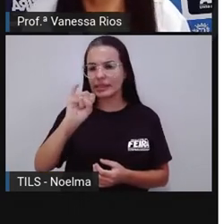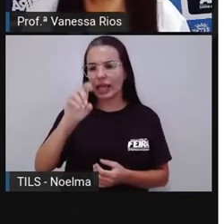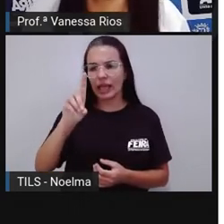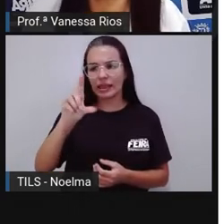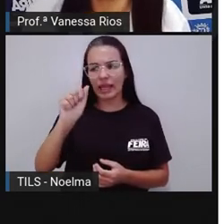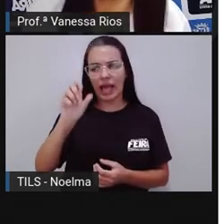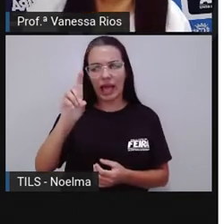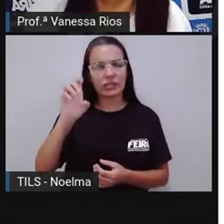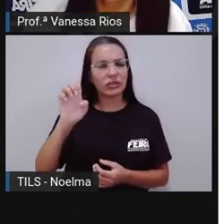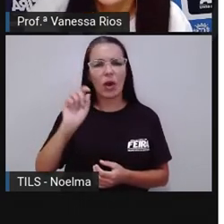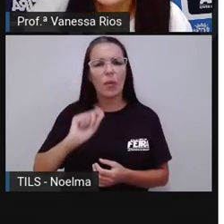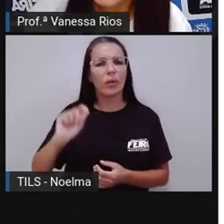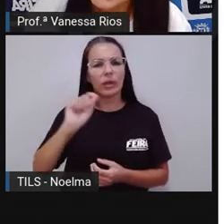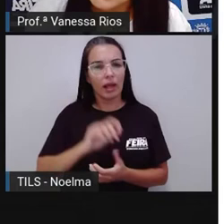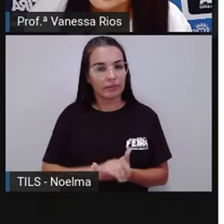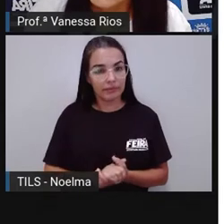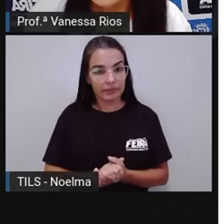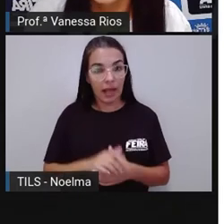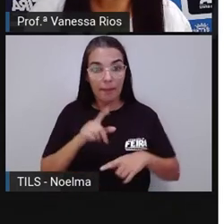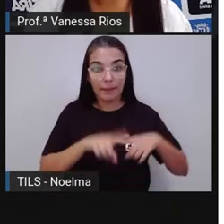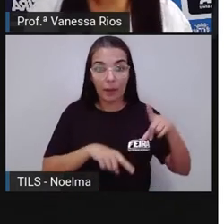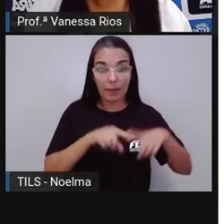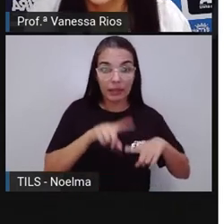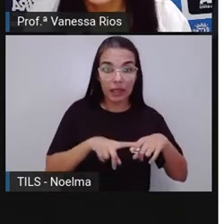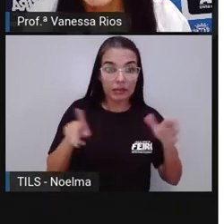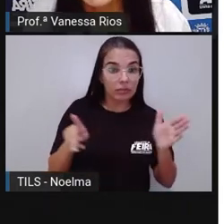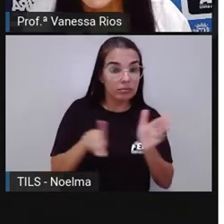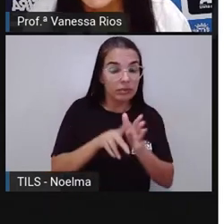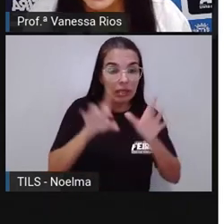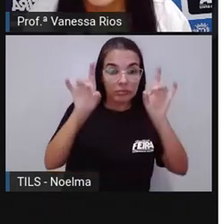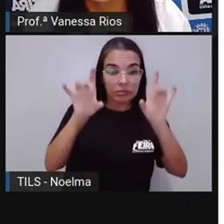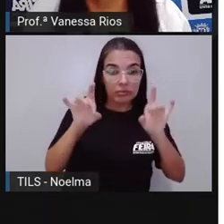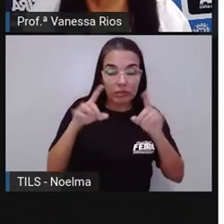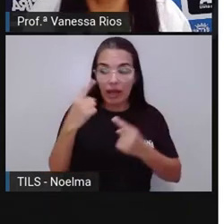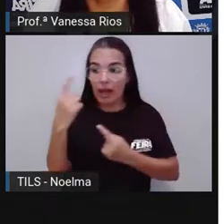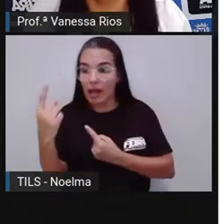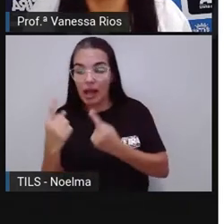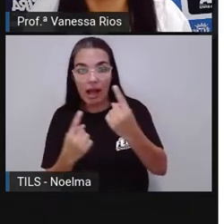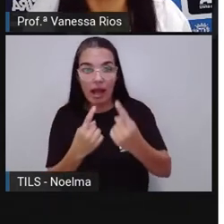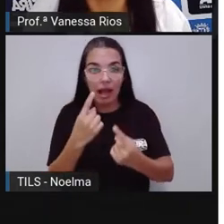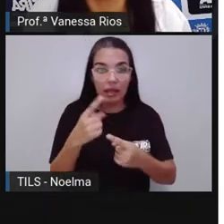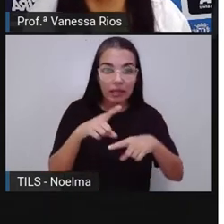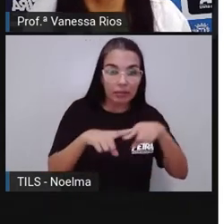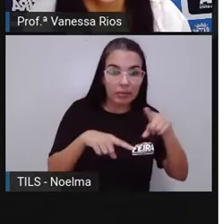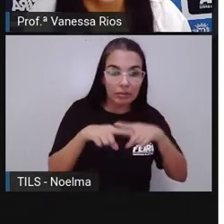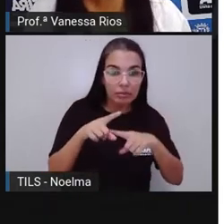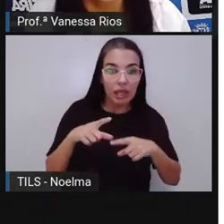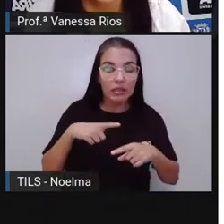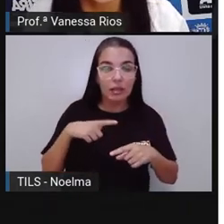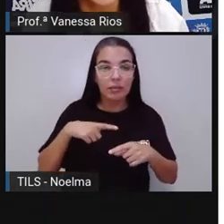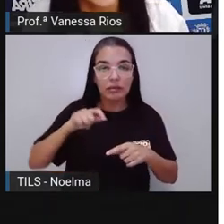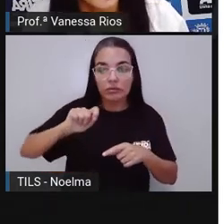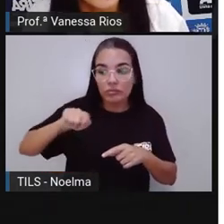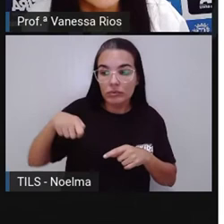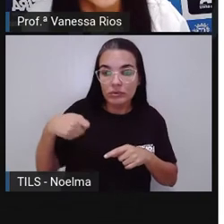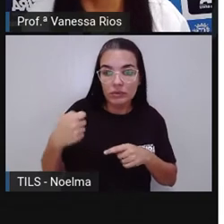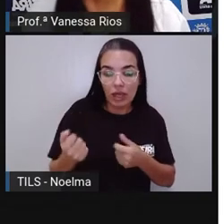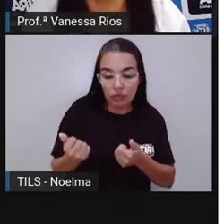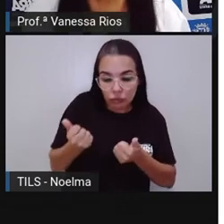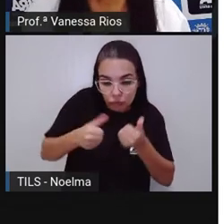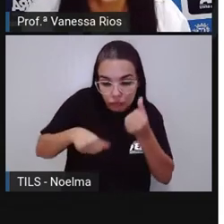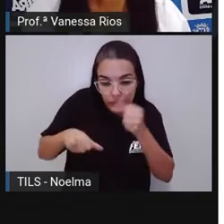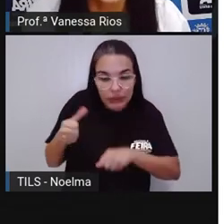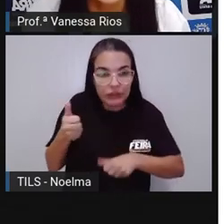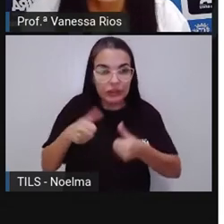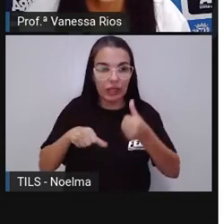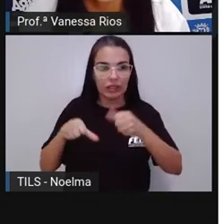é uma propriedade específica de cada material que serve para identificar uma substância. Então,